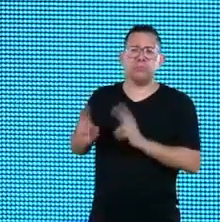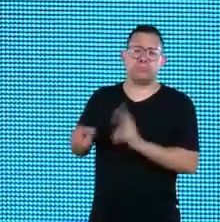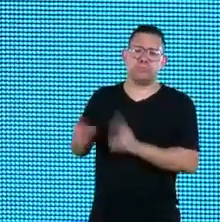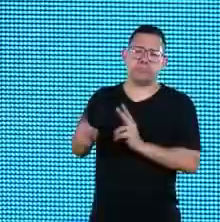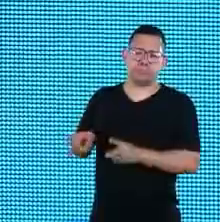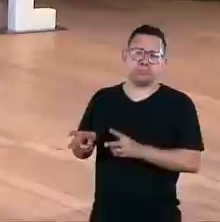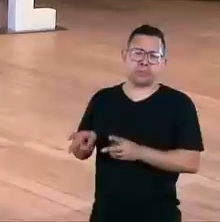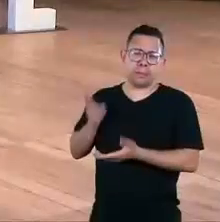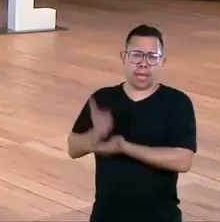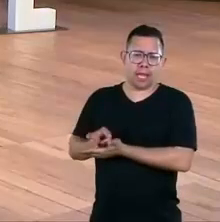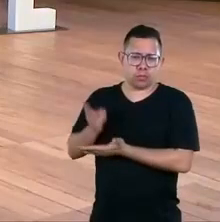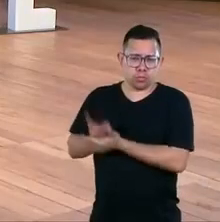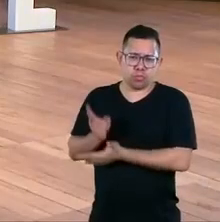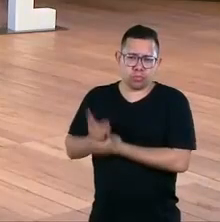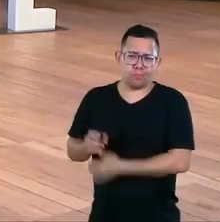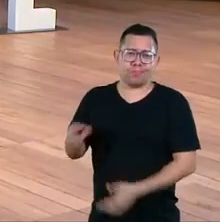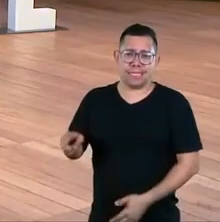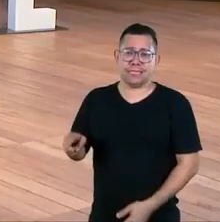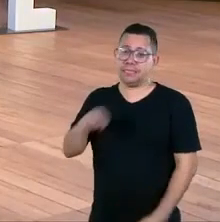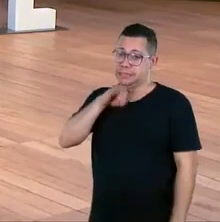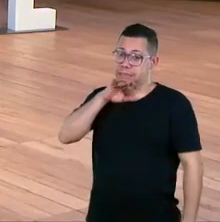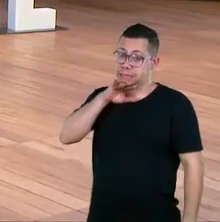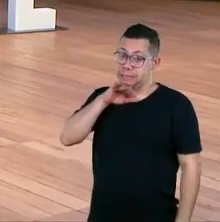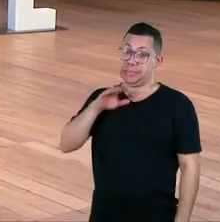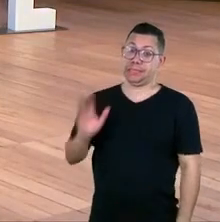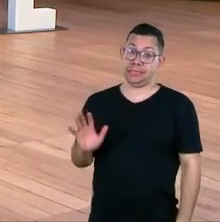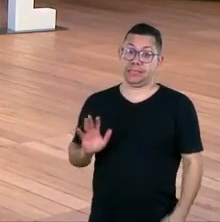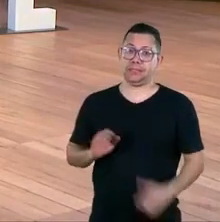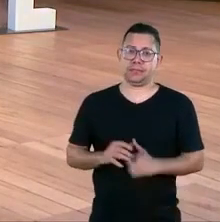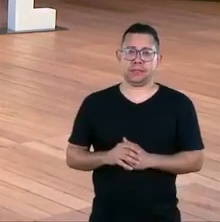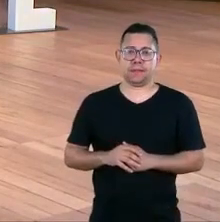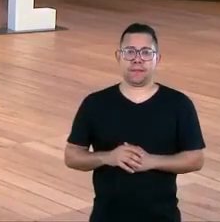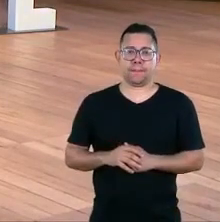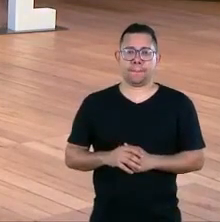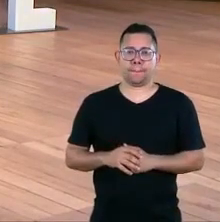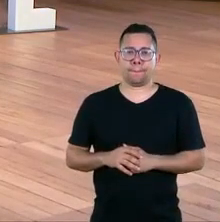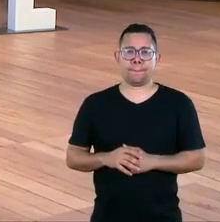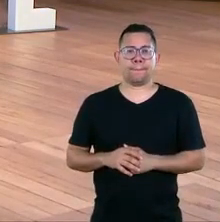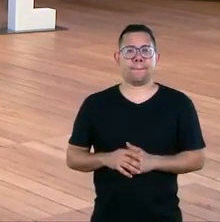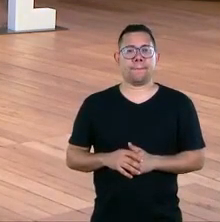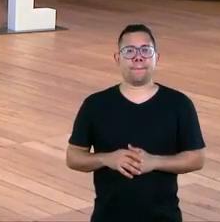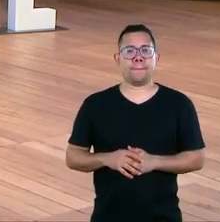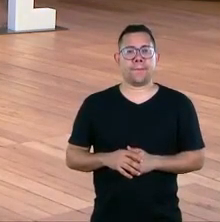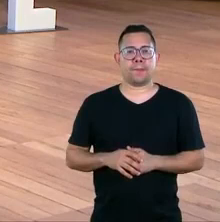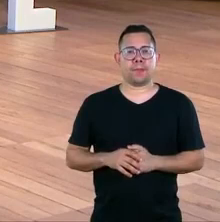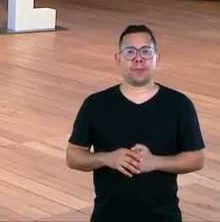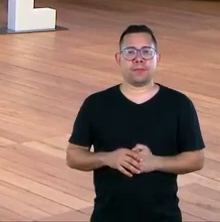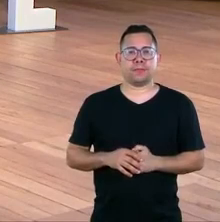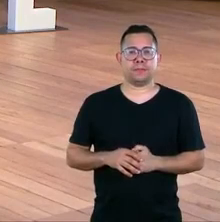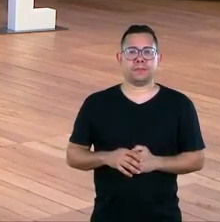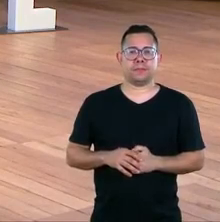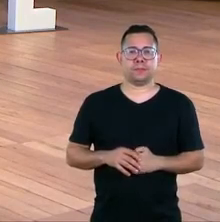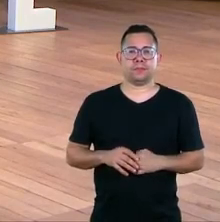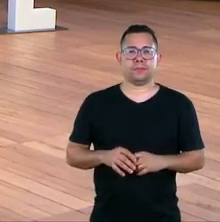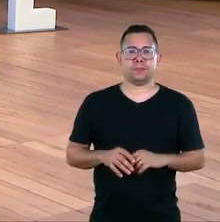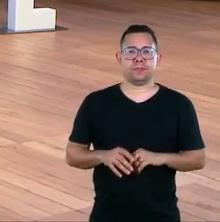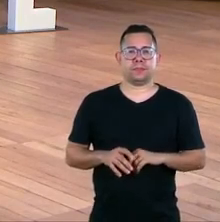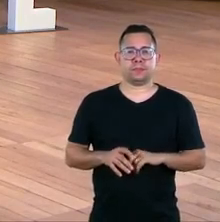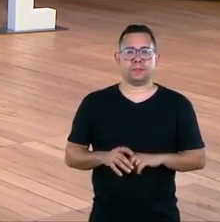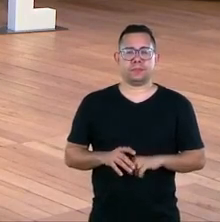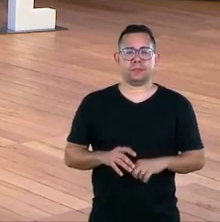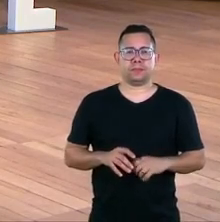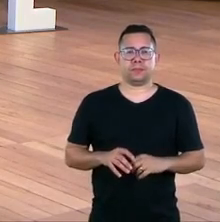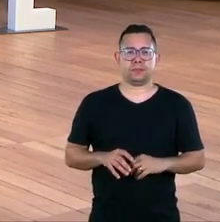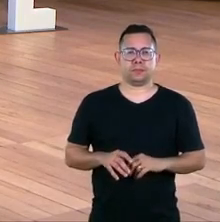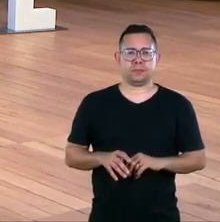completamente diferente do que a gente era antes o novo normal o novo normal o novo normal por favor eu vou dizer para vocês que